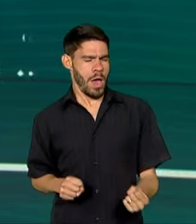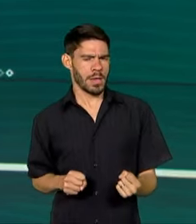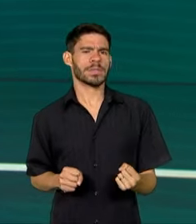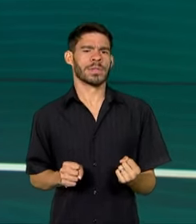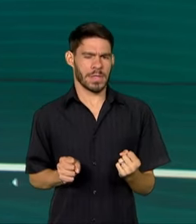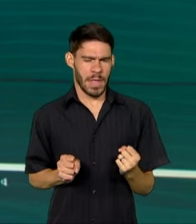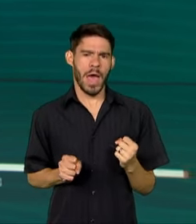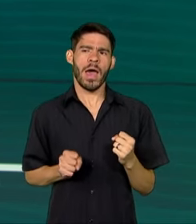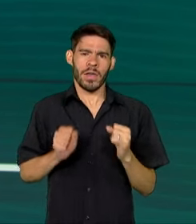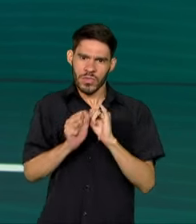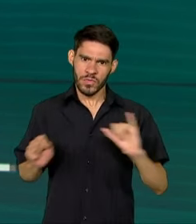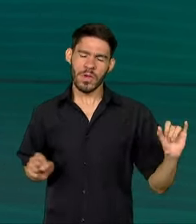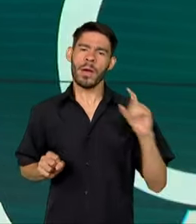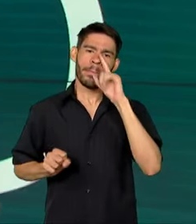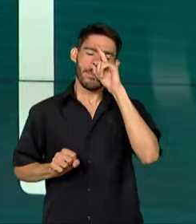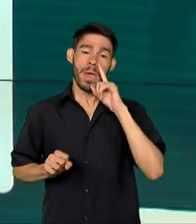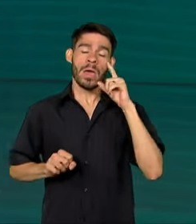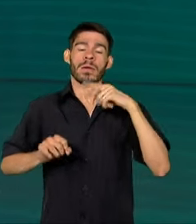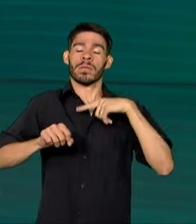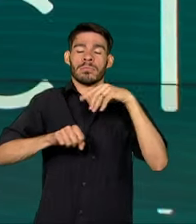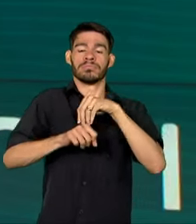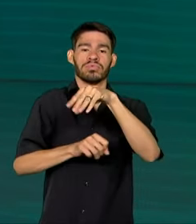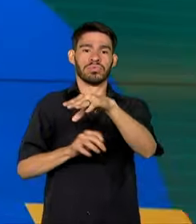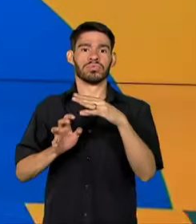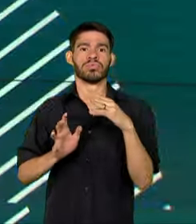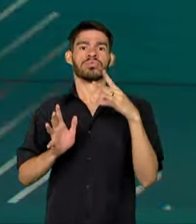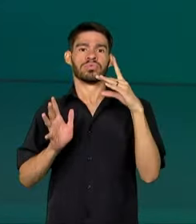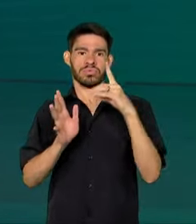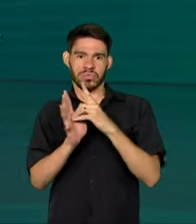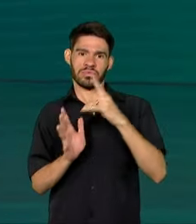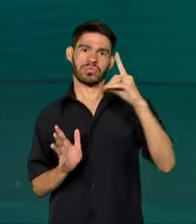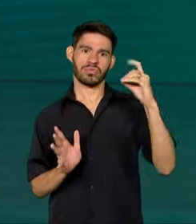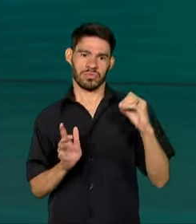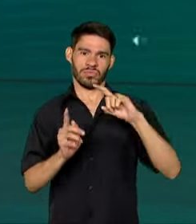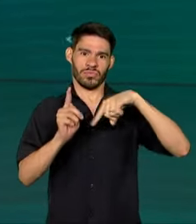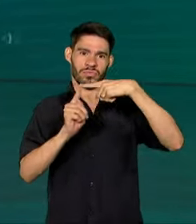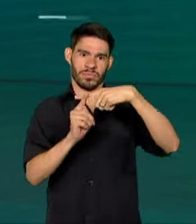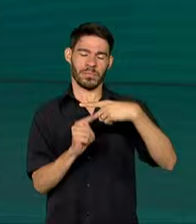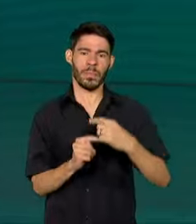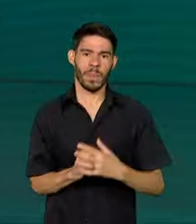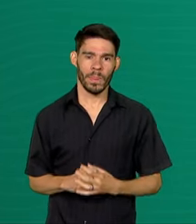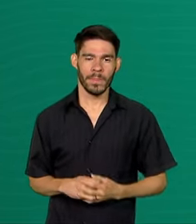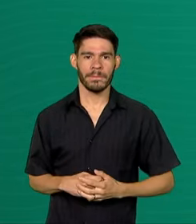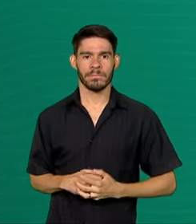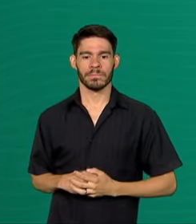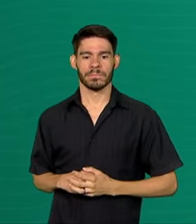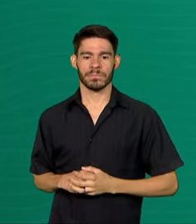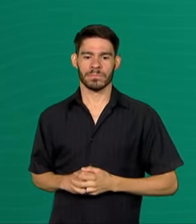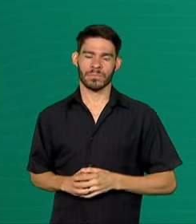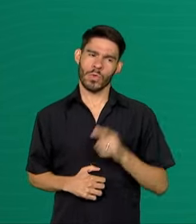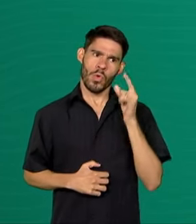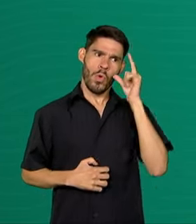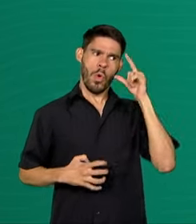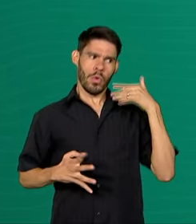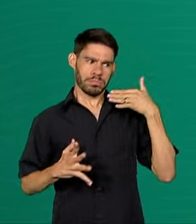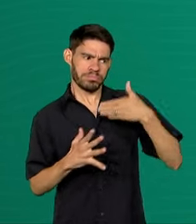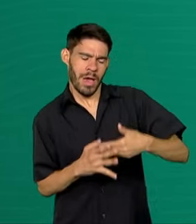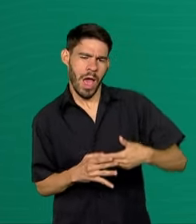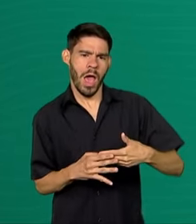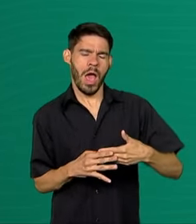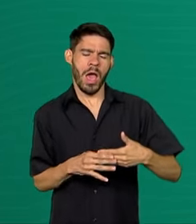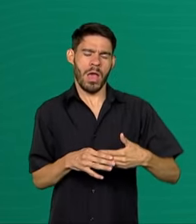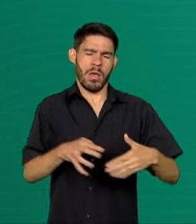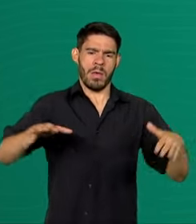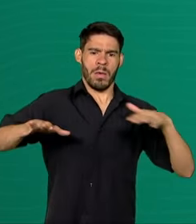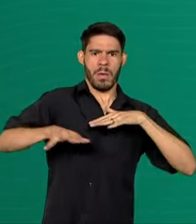da situação de emergência saiu em edição extra hoje do Diário Oficial da União. De ontem para cá, houve uma aceleração